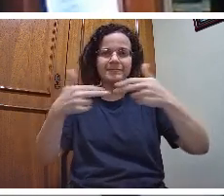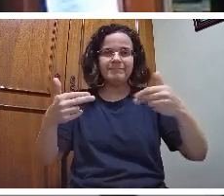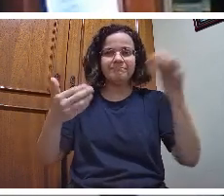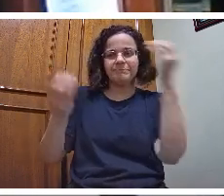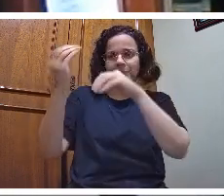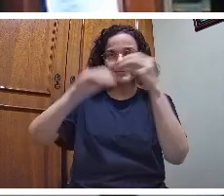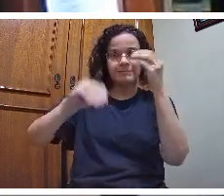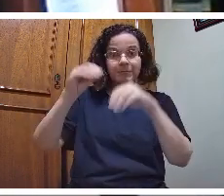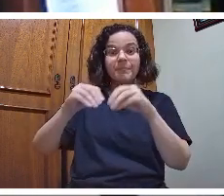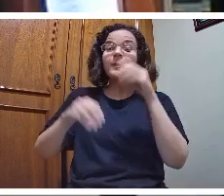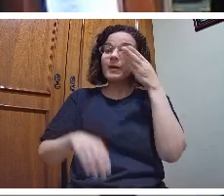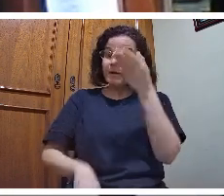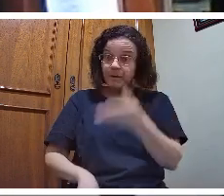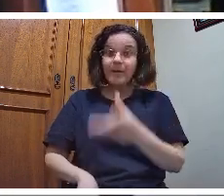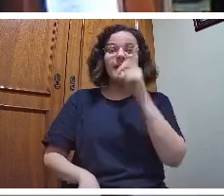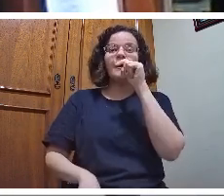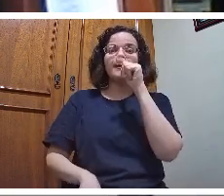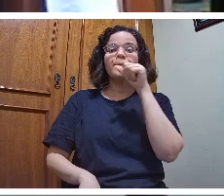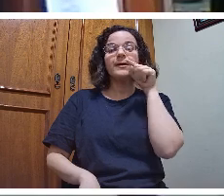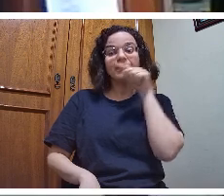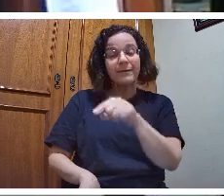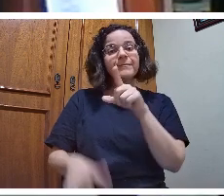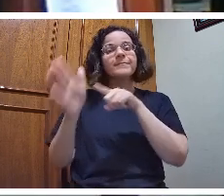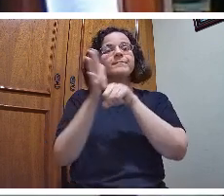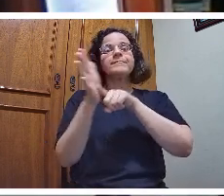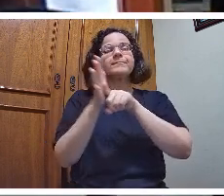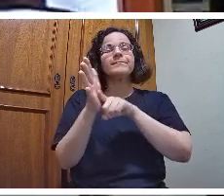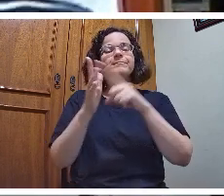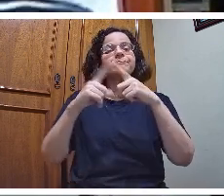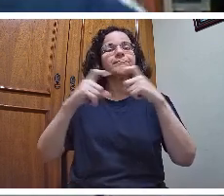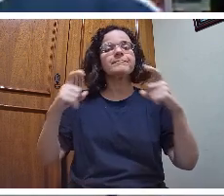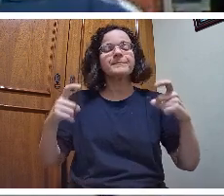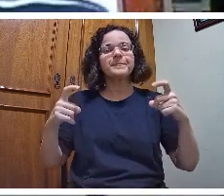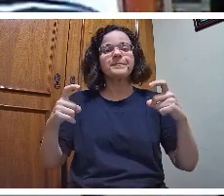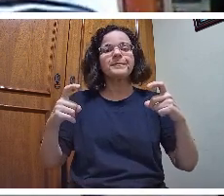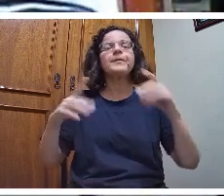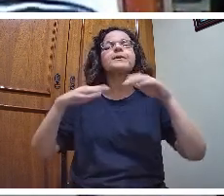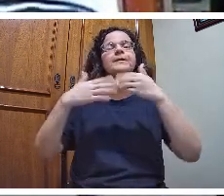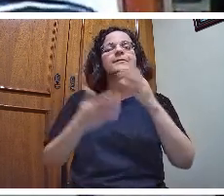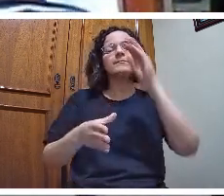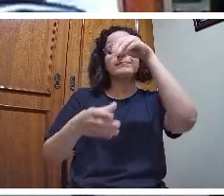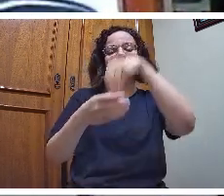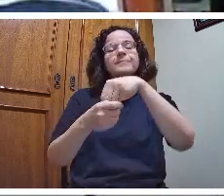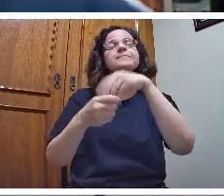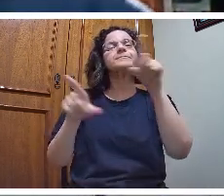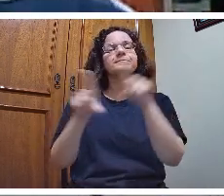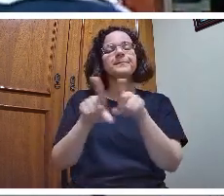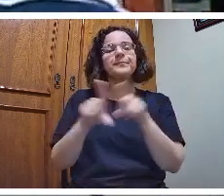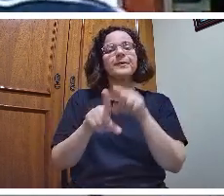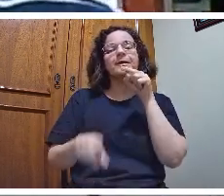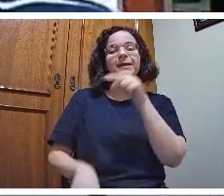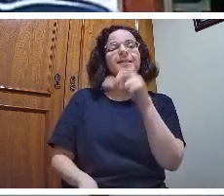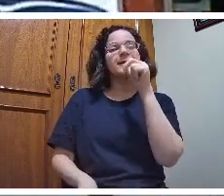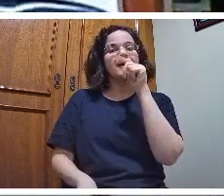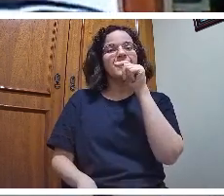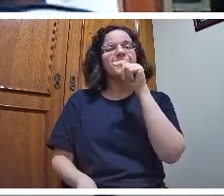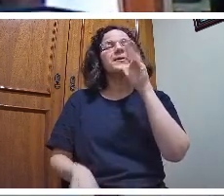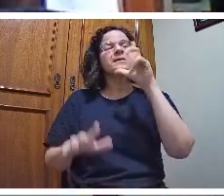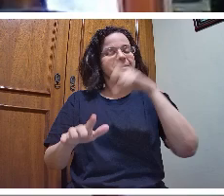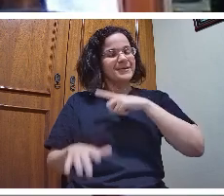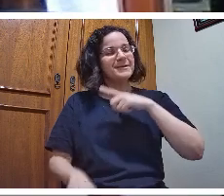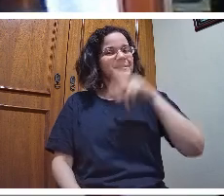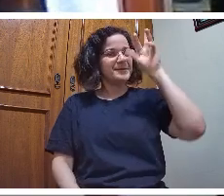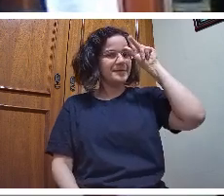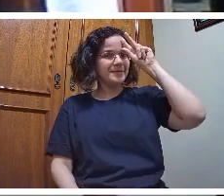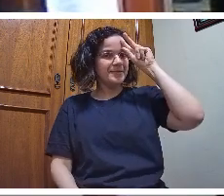Isso é ciência que está aqui. Aqui dentro, posso dizer, essa água é histórica porque ela está aqui